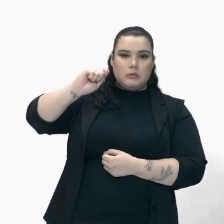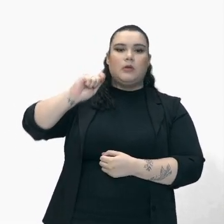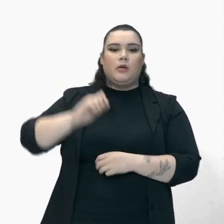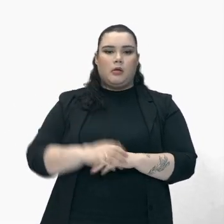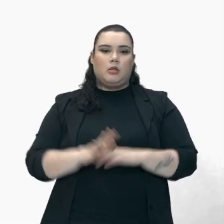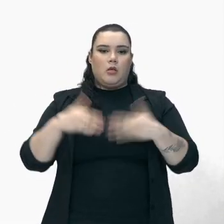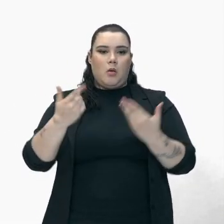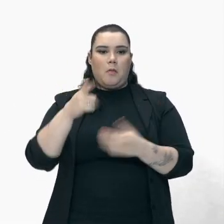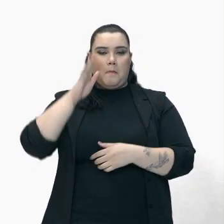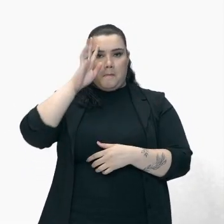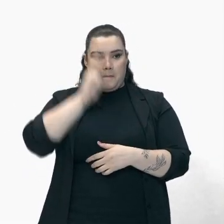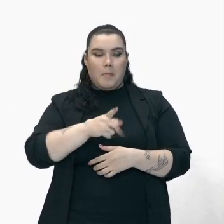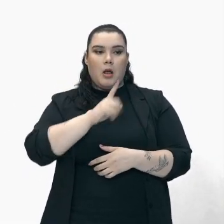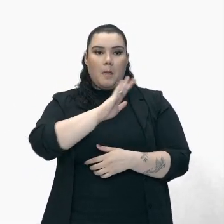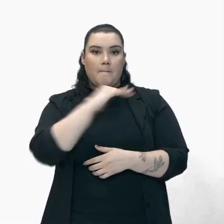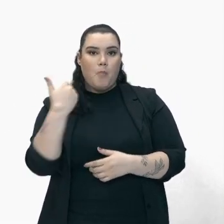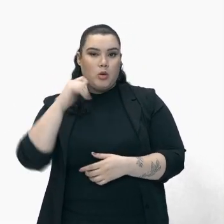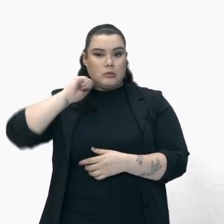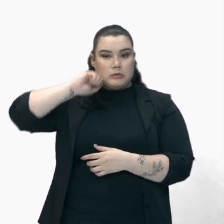abril De